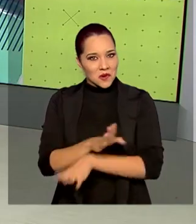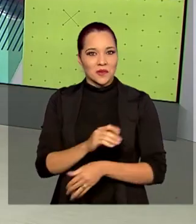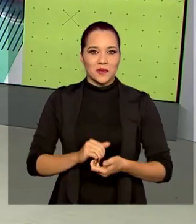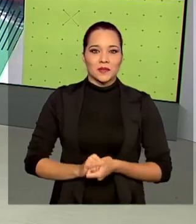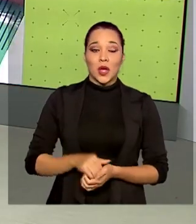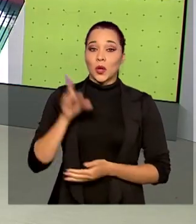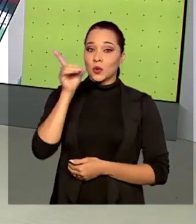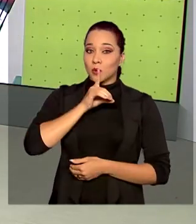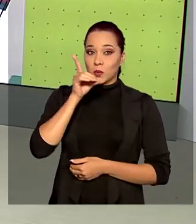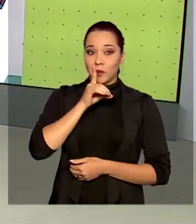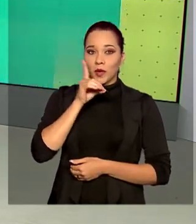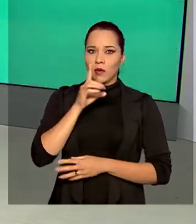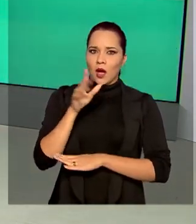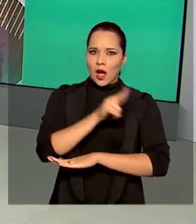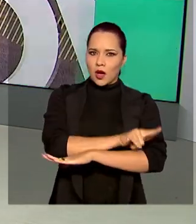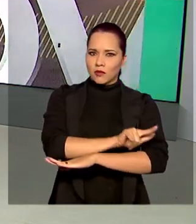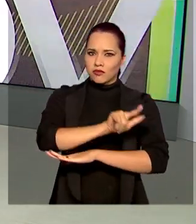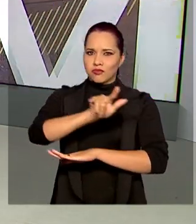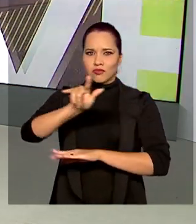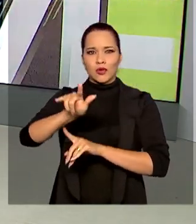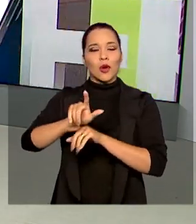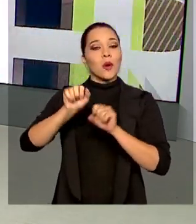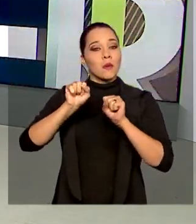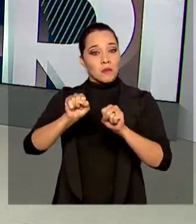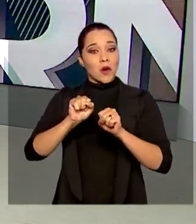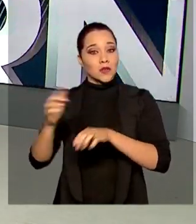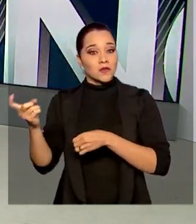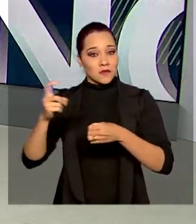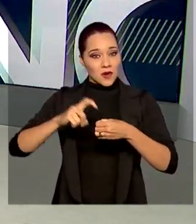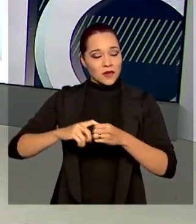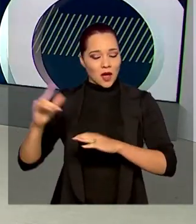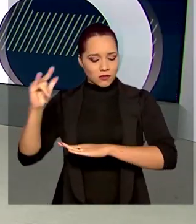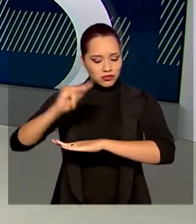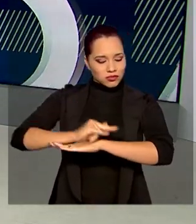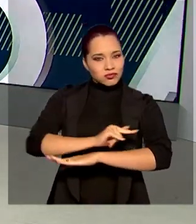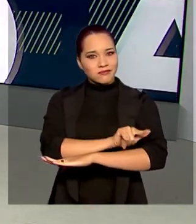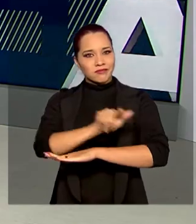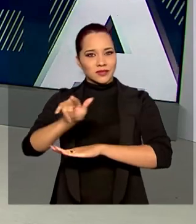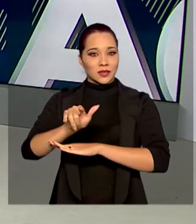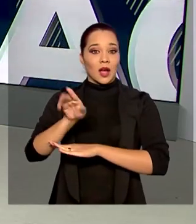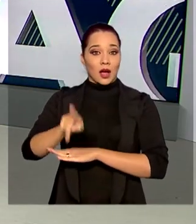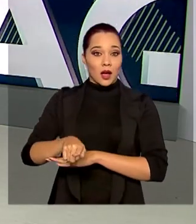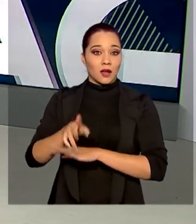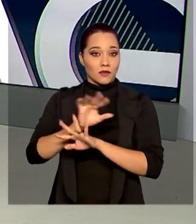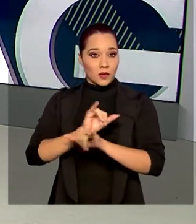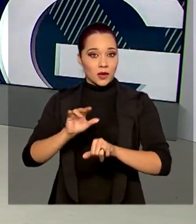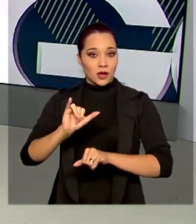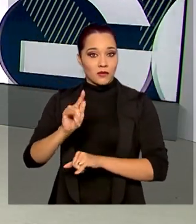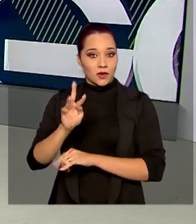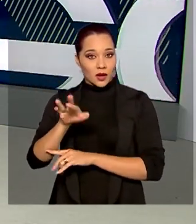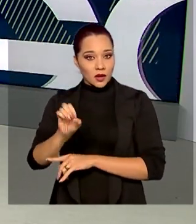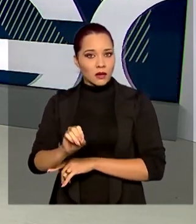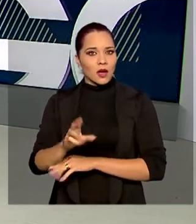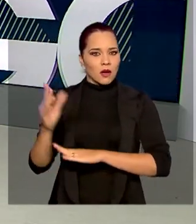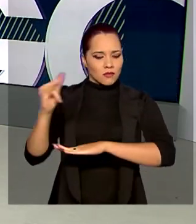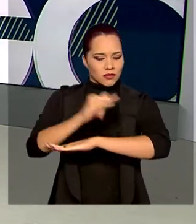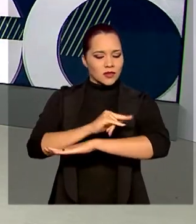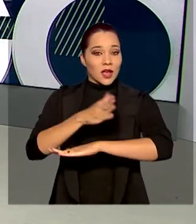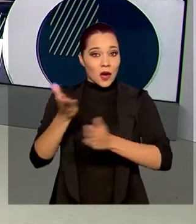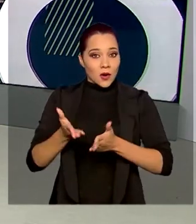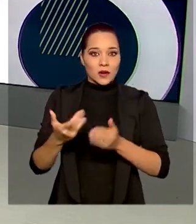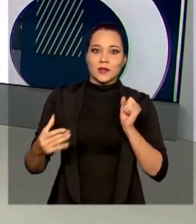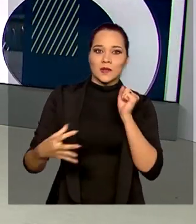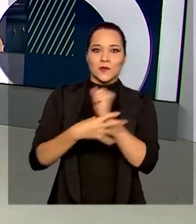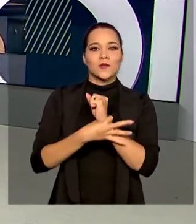partir de domingo, aeronaves de grande porte vão poder retomar as operações. Segundo a Infraero, a pista está ainda mais segura, com mais